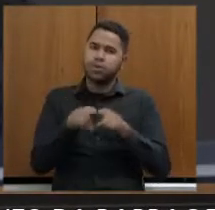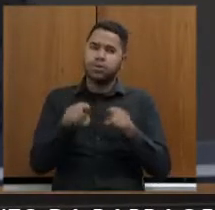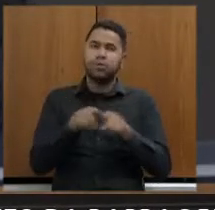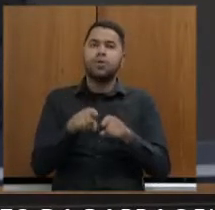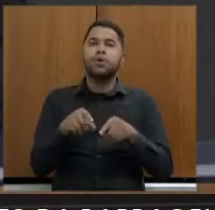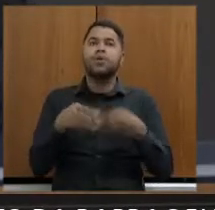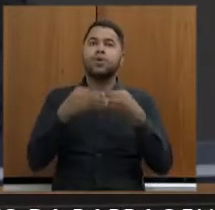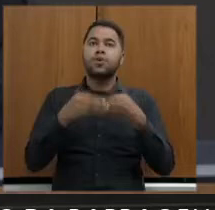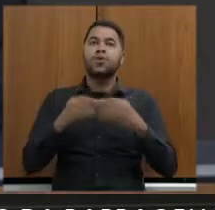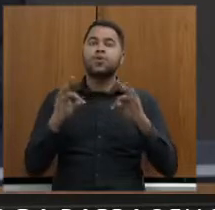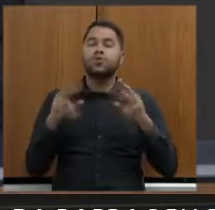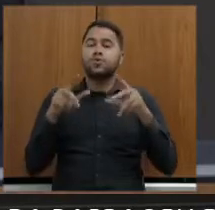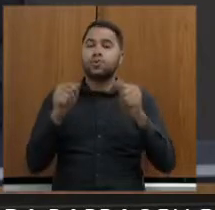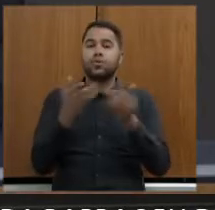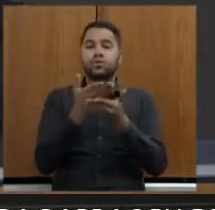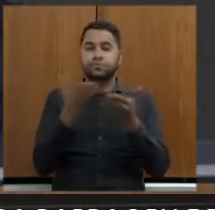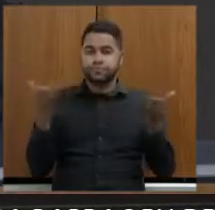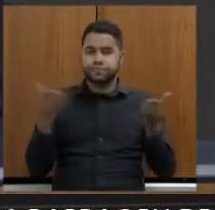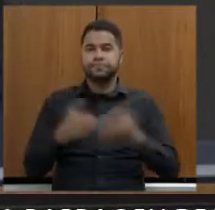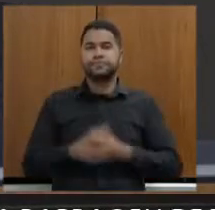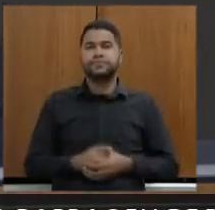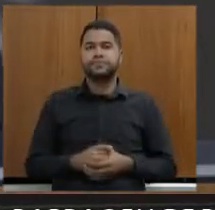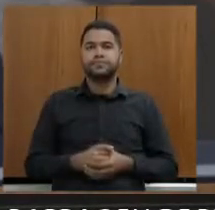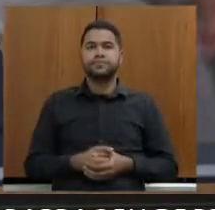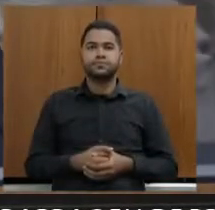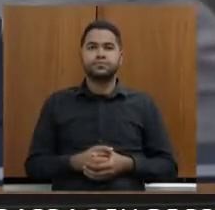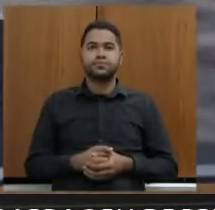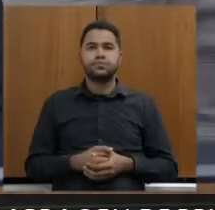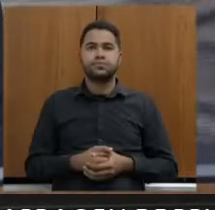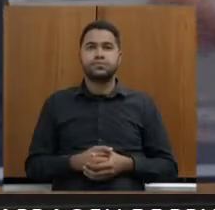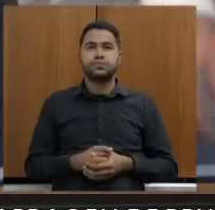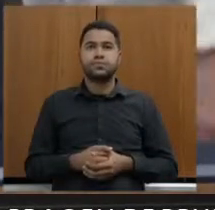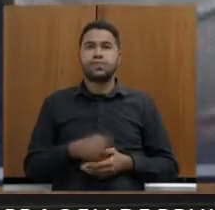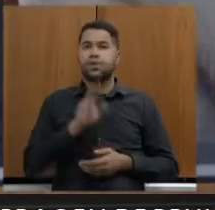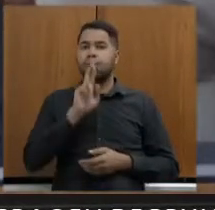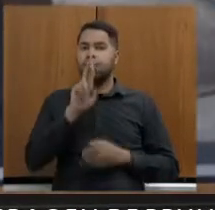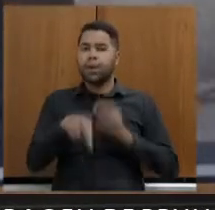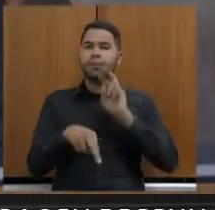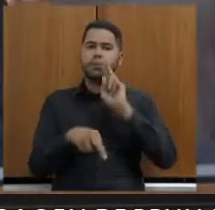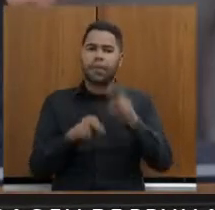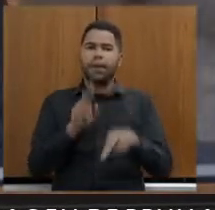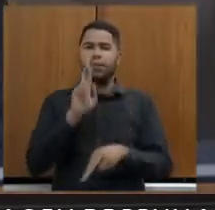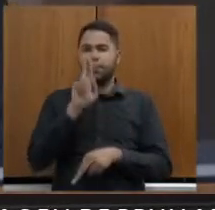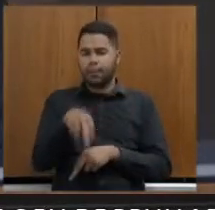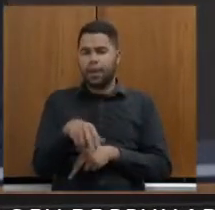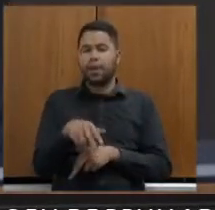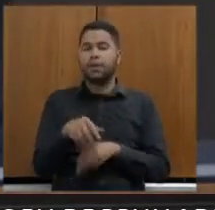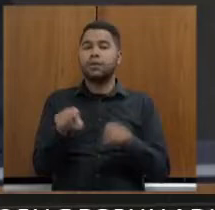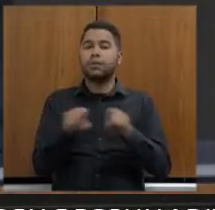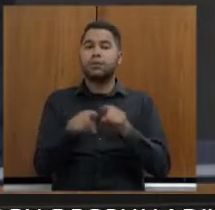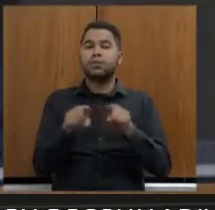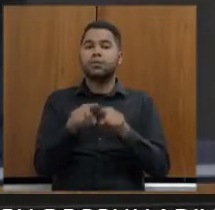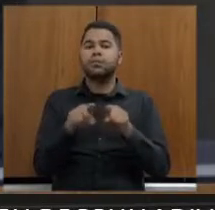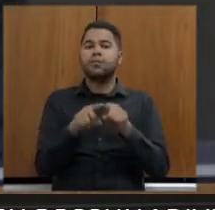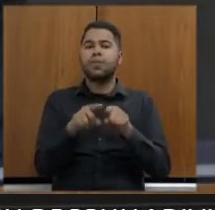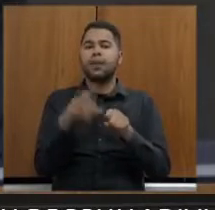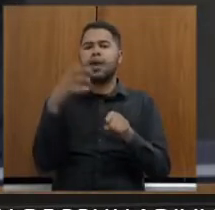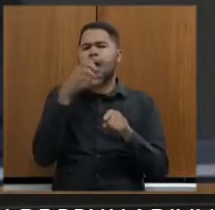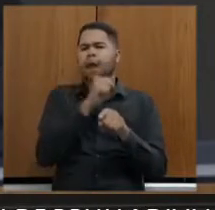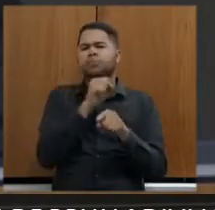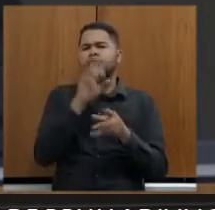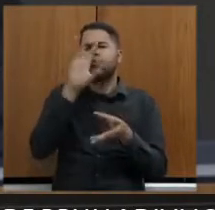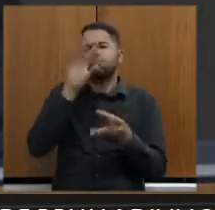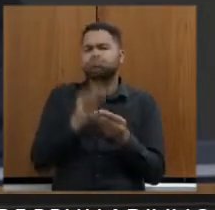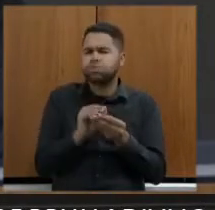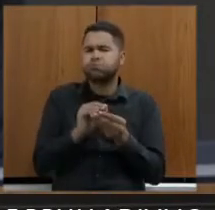queria cumprimentar todos e todas. Vou responder ao deputado e fazer rápidas considerações, deputado,